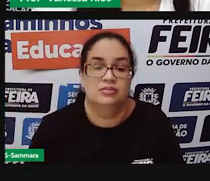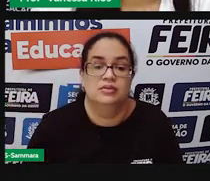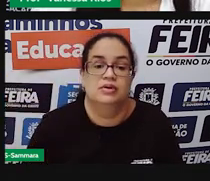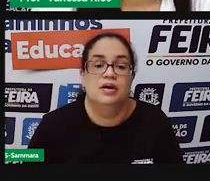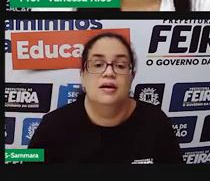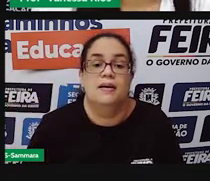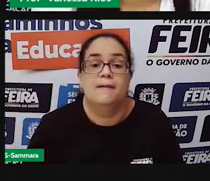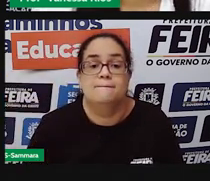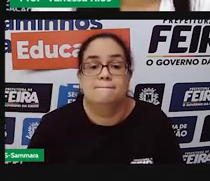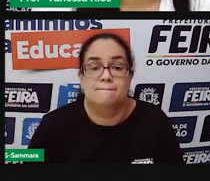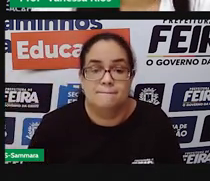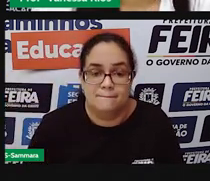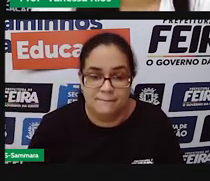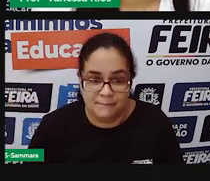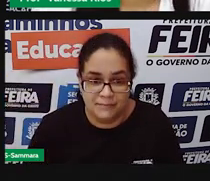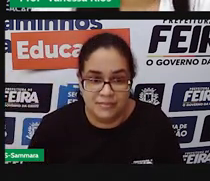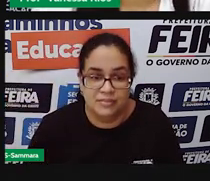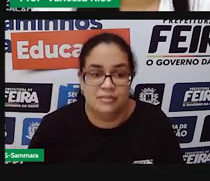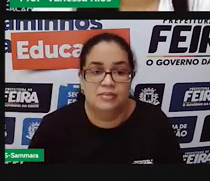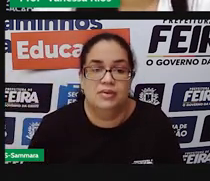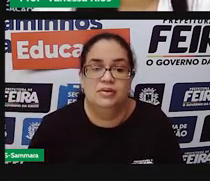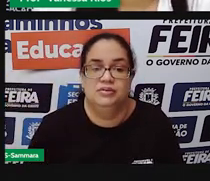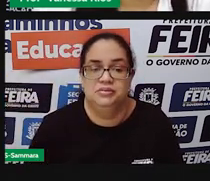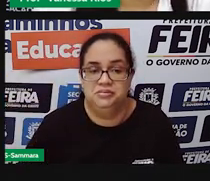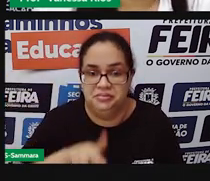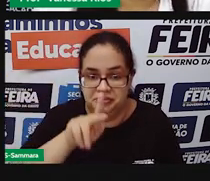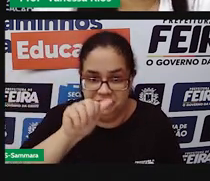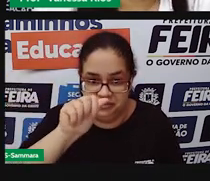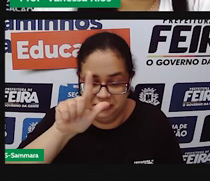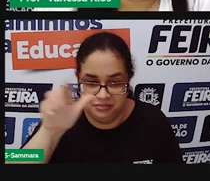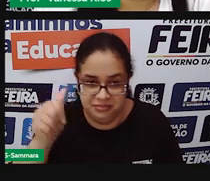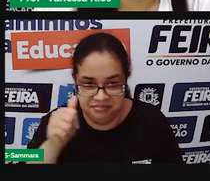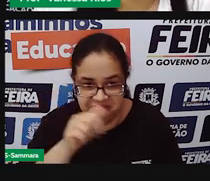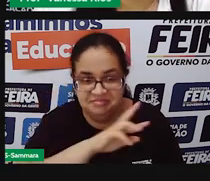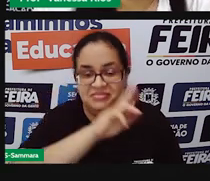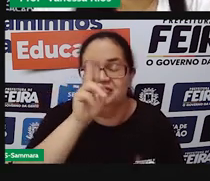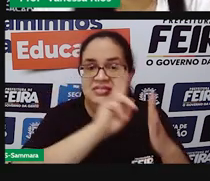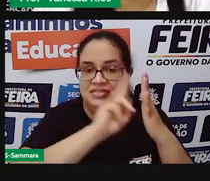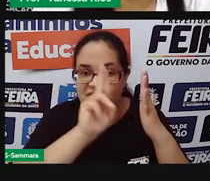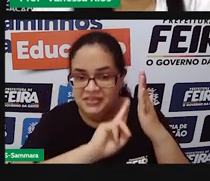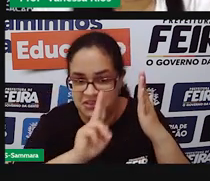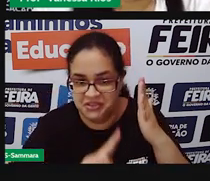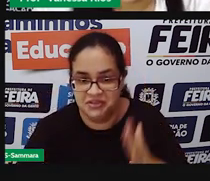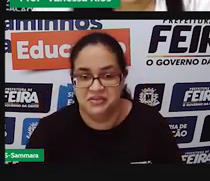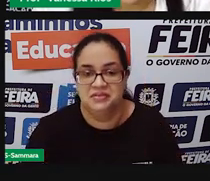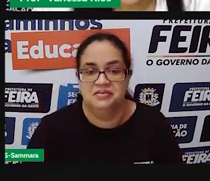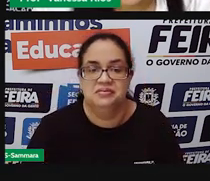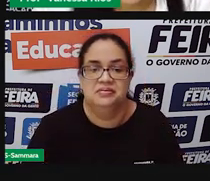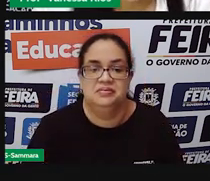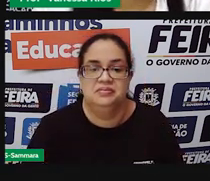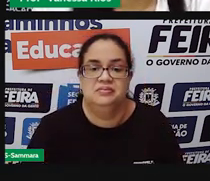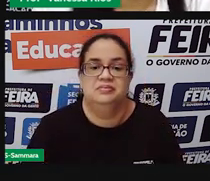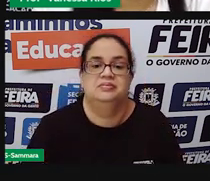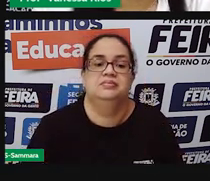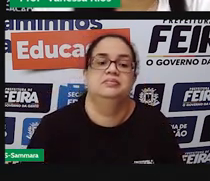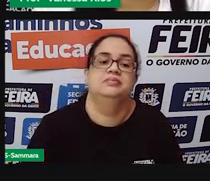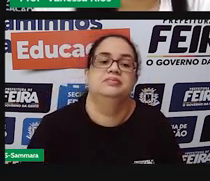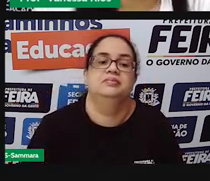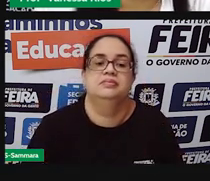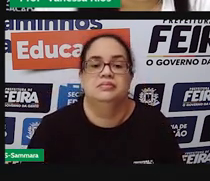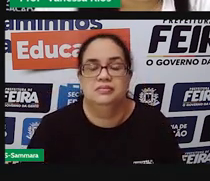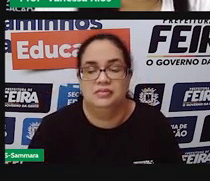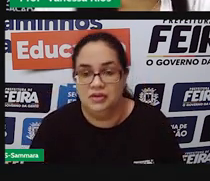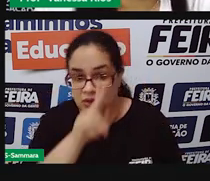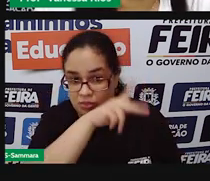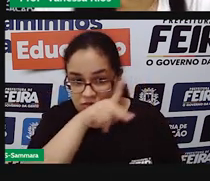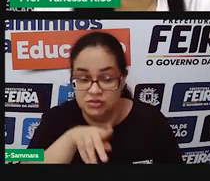Feira Pastor Valdemir Santos Paulão do Caldeirão Pedro Américo Pedro Cícero Professor